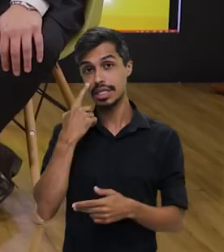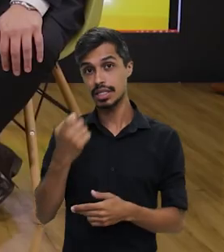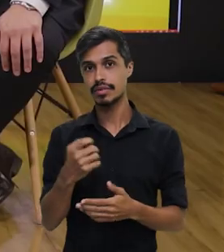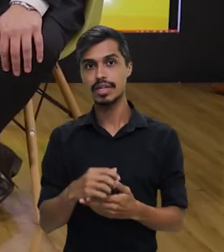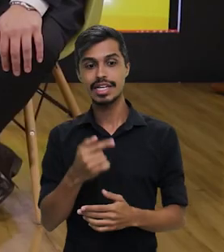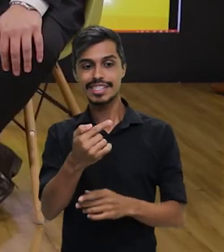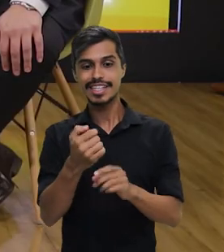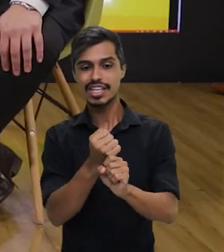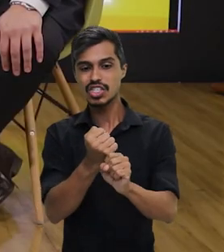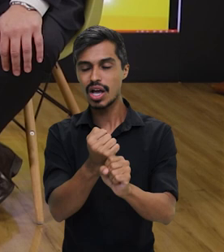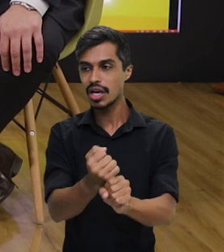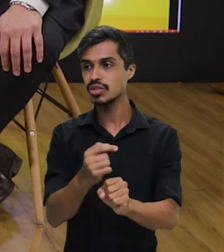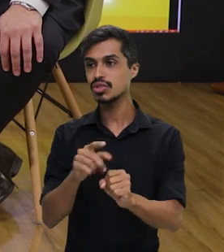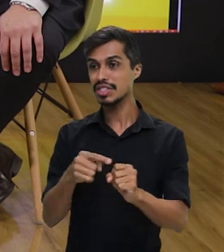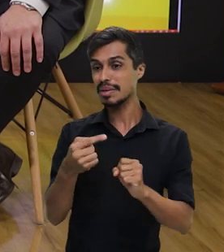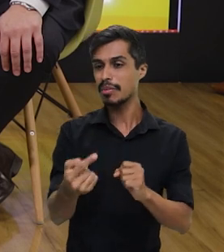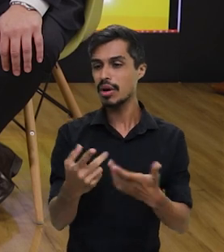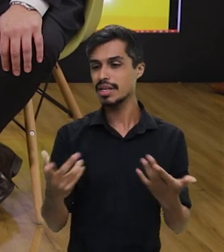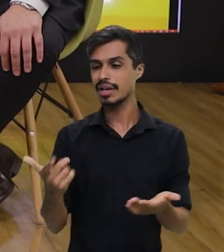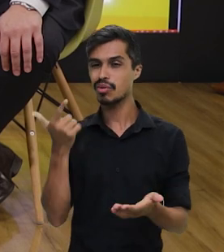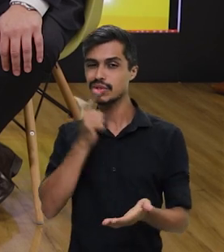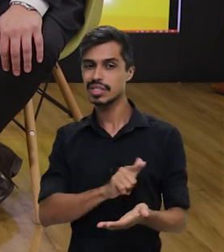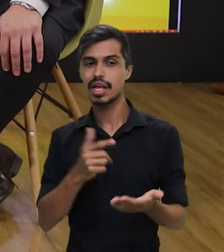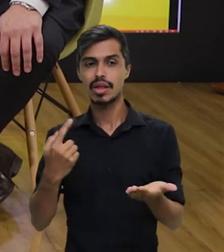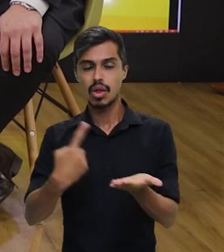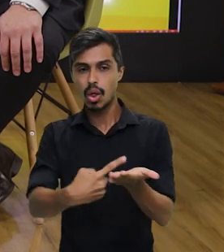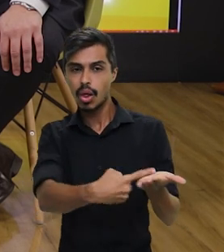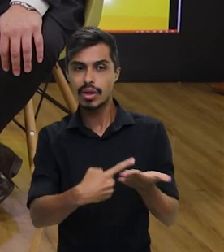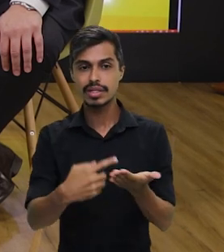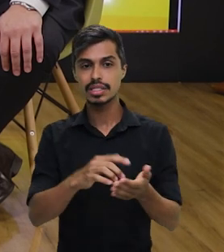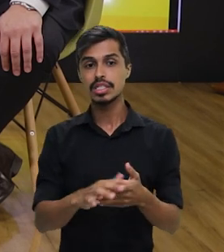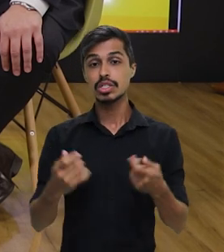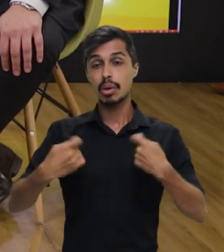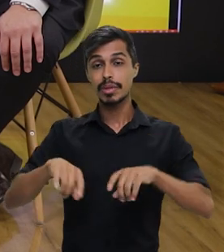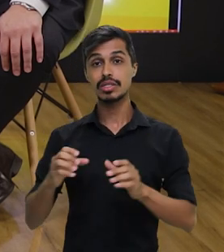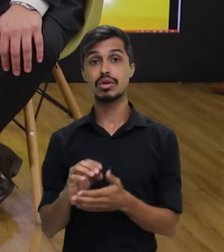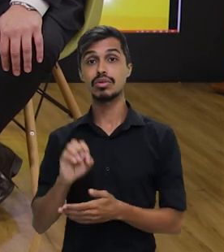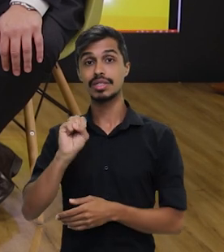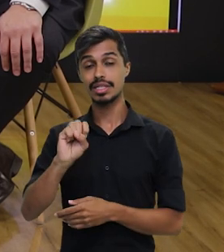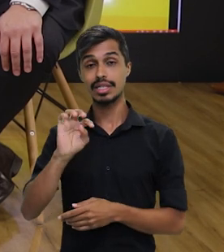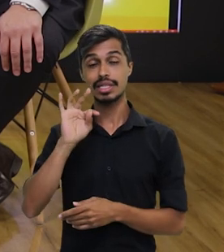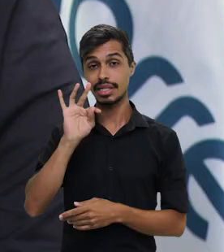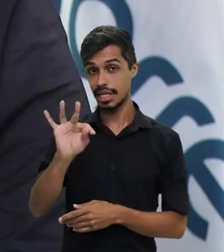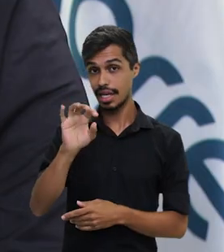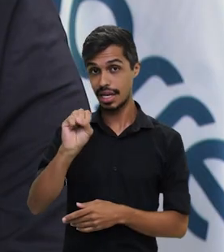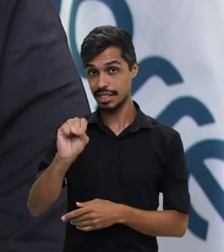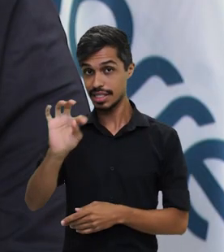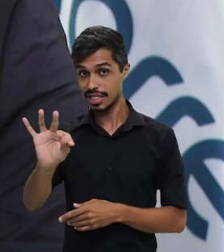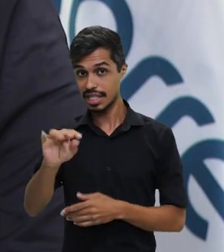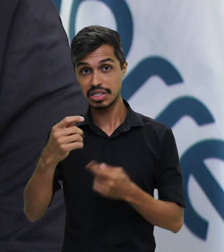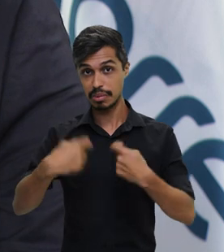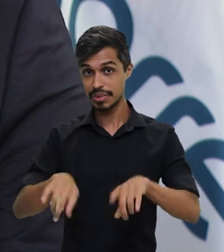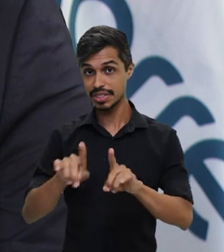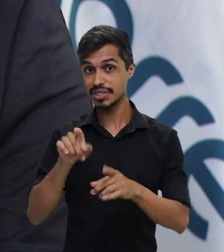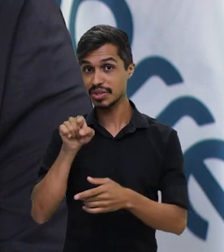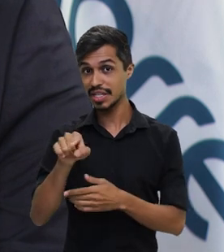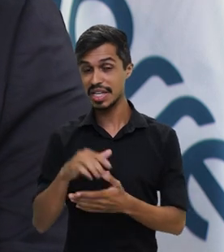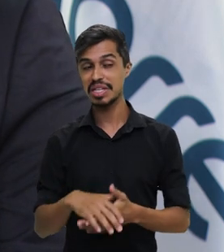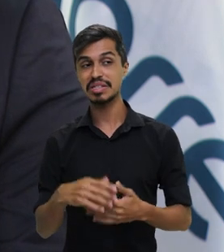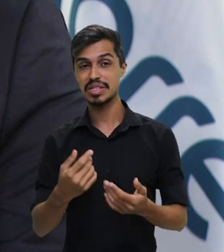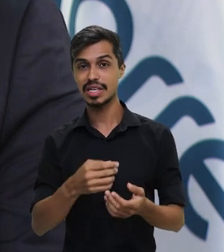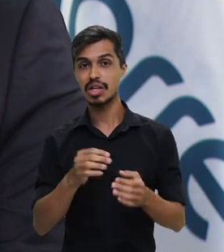vocês fecharam acordo coletivo com as federações, sem mediação de tribunal do TST. Como foi? É, isso é um processo que é